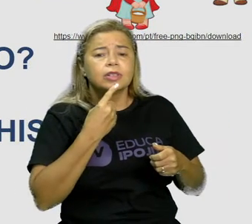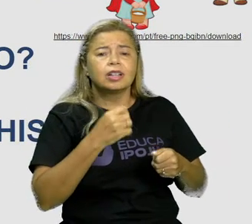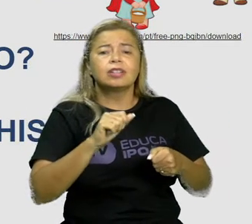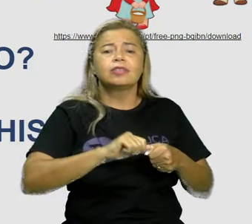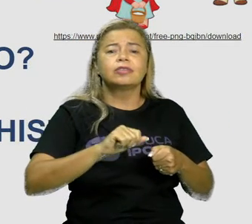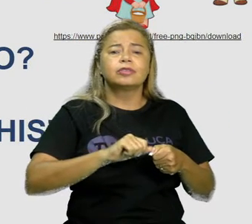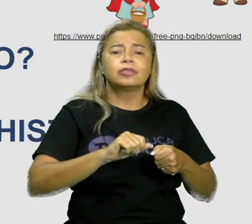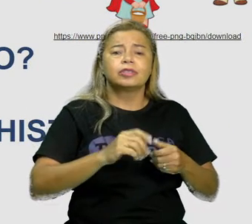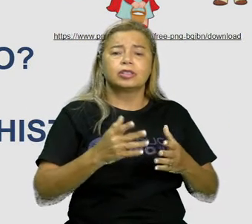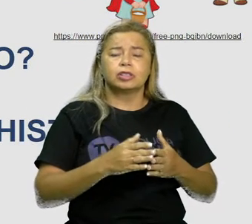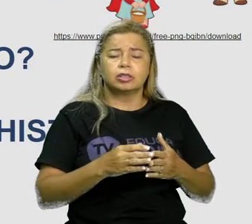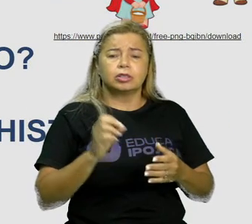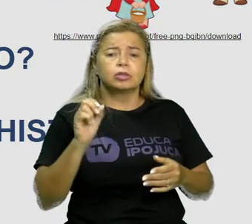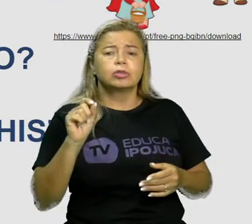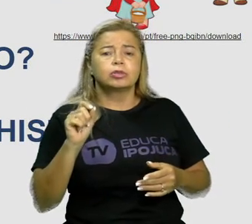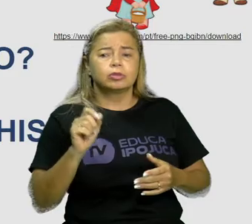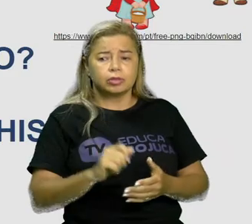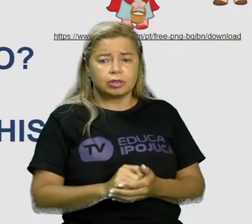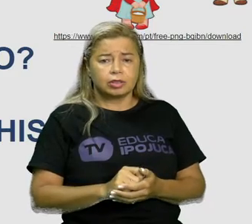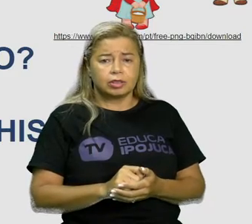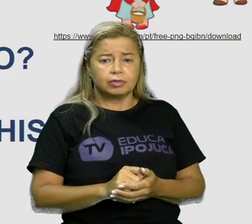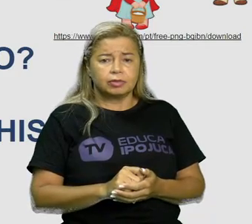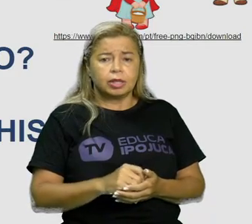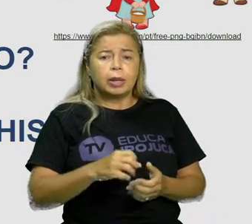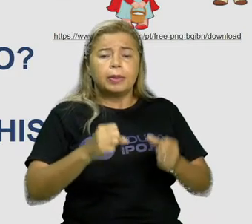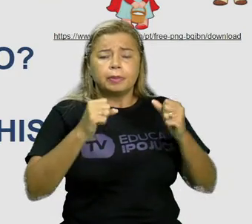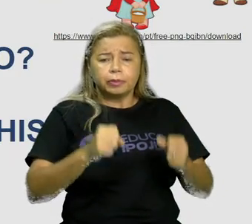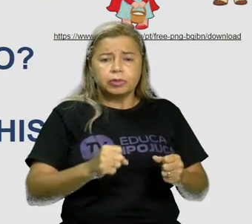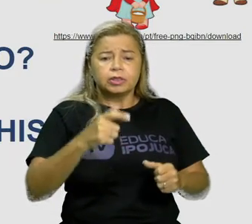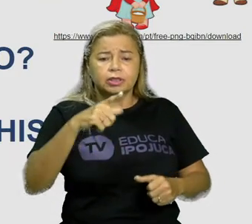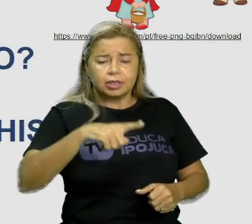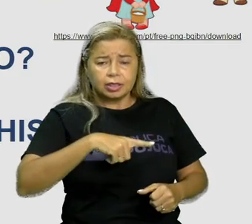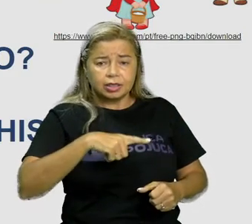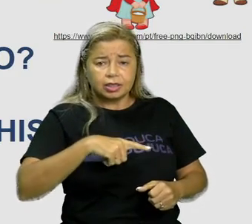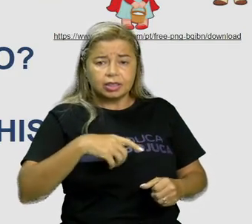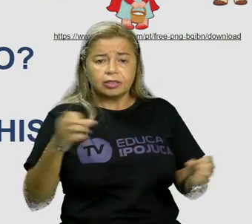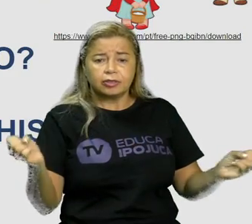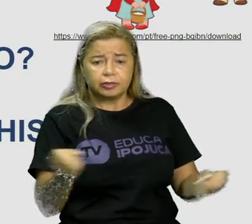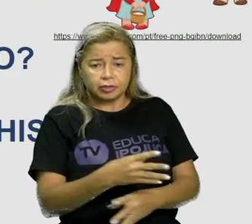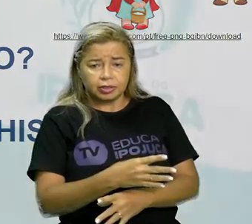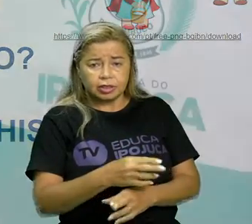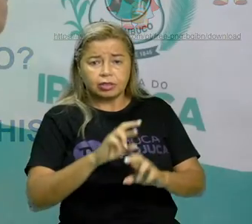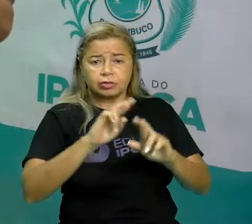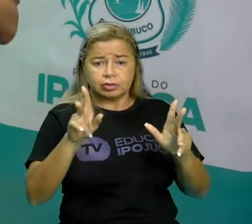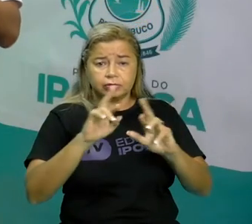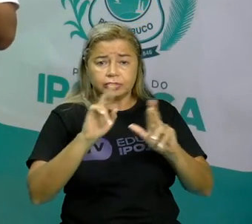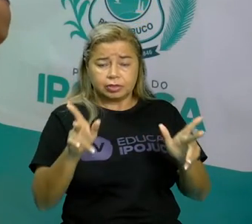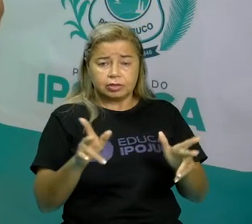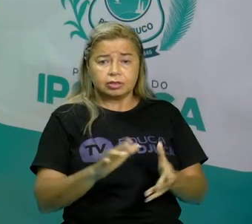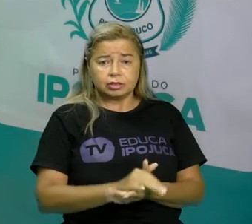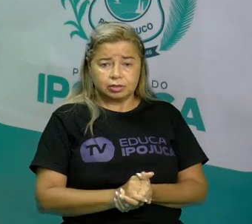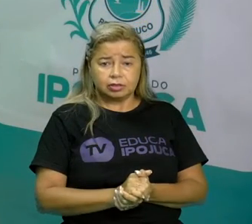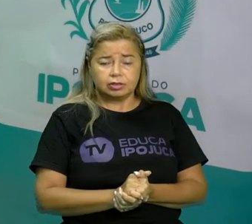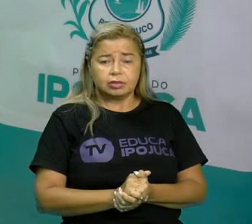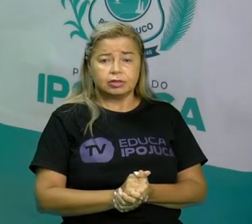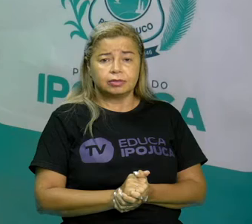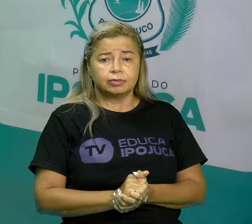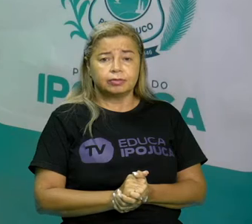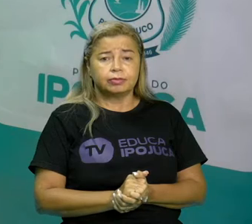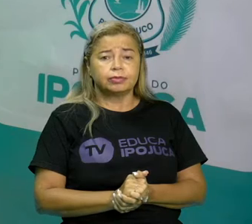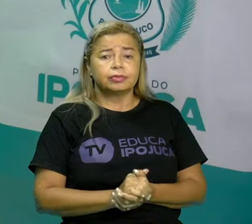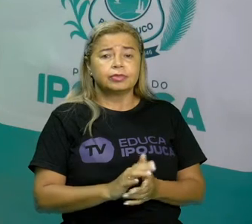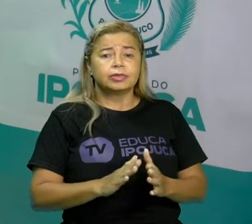Qual outro final você poderia ter dado à história? Importante saber que as